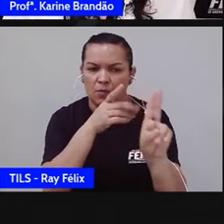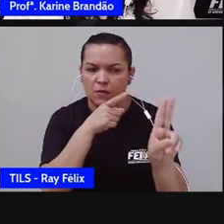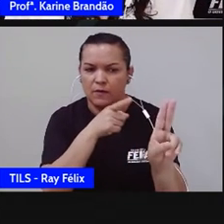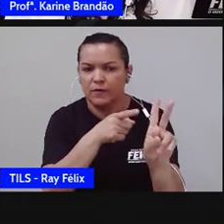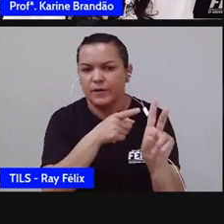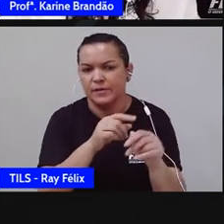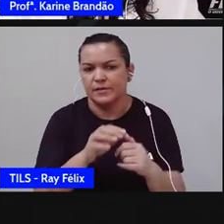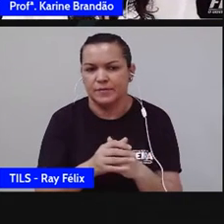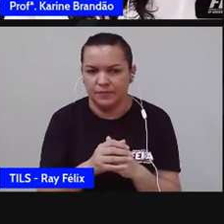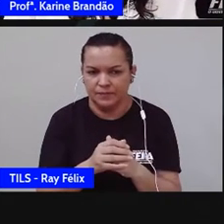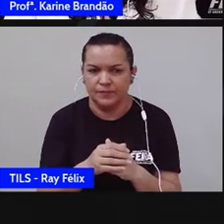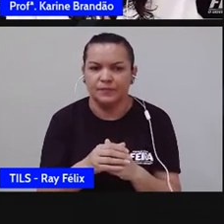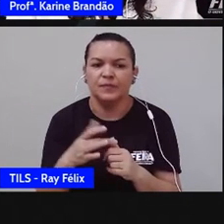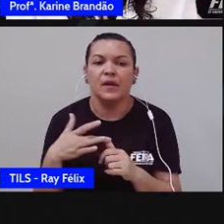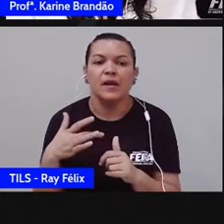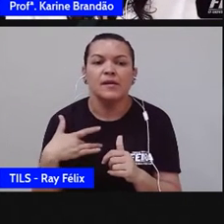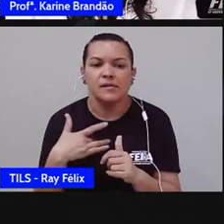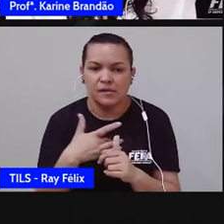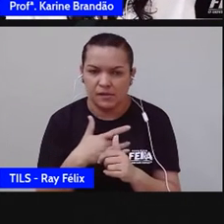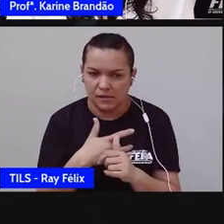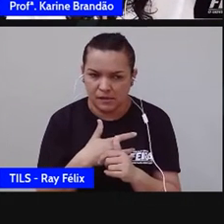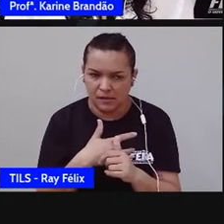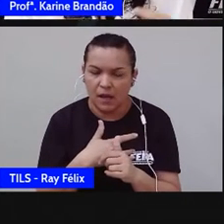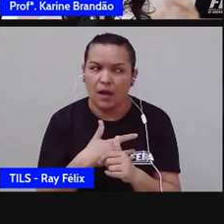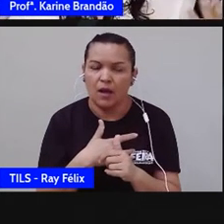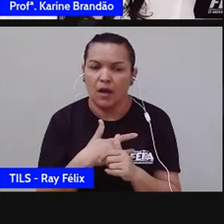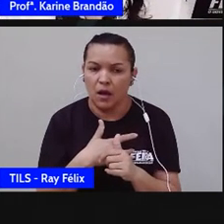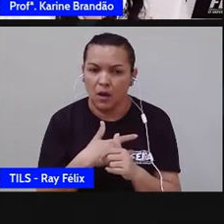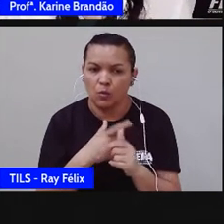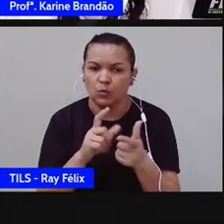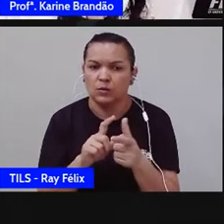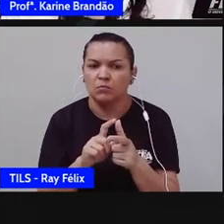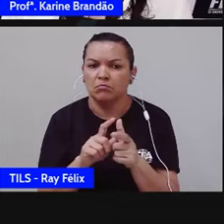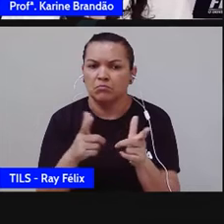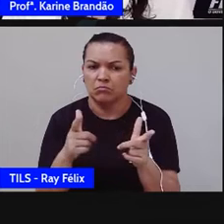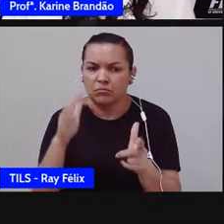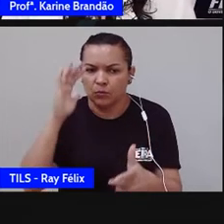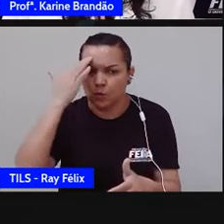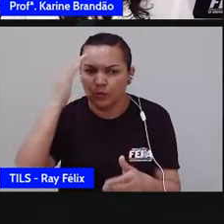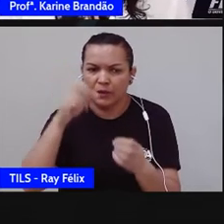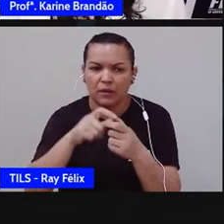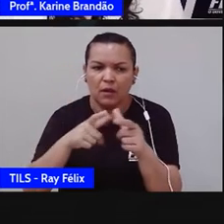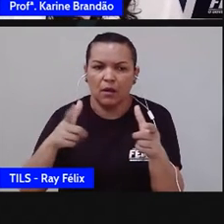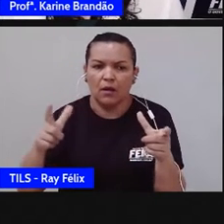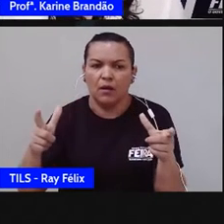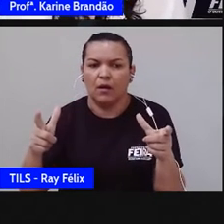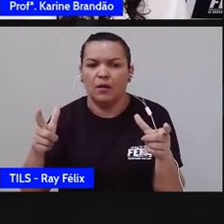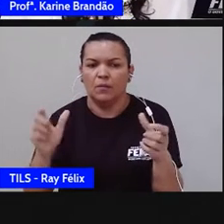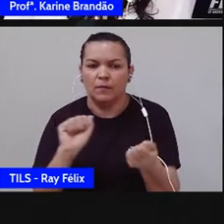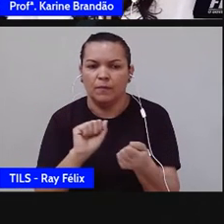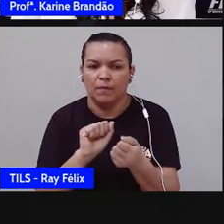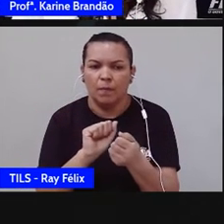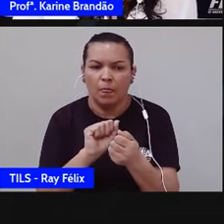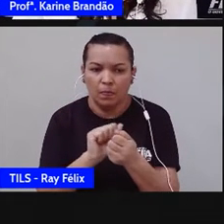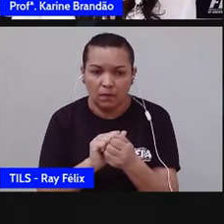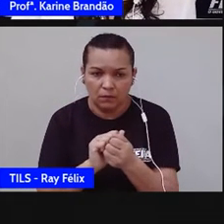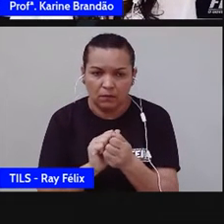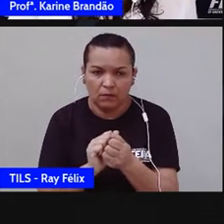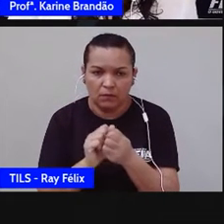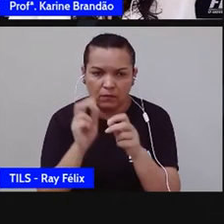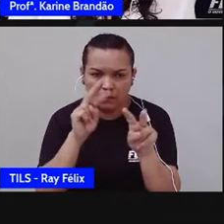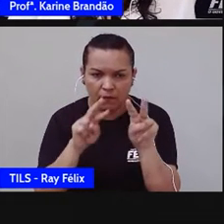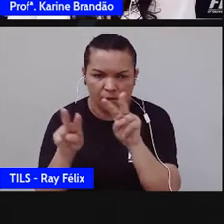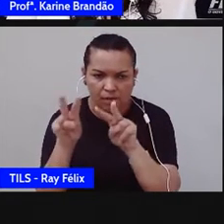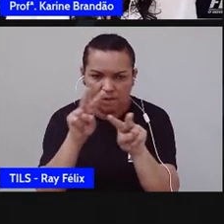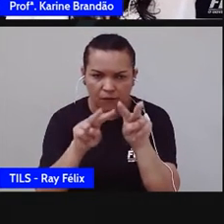saúde, né? E que a saúde, ela tem um sentido mais amplo, ok? Junto com isso, a gente vai observar